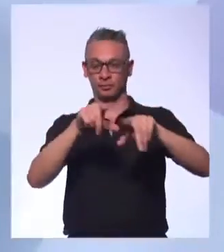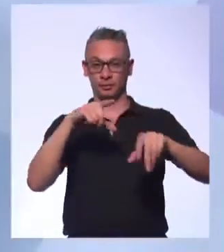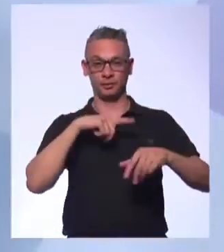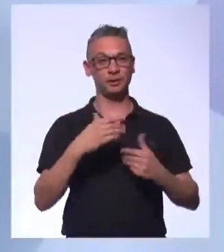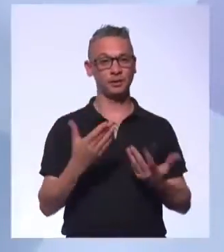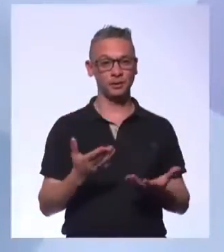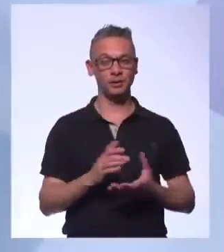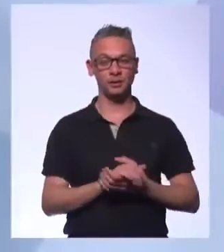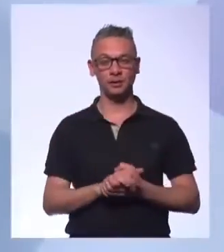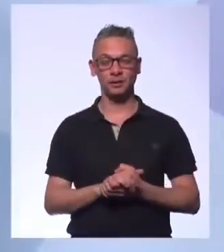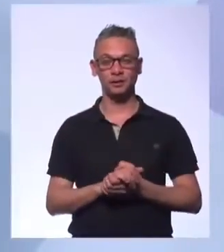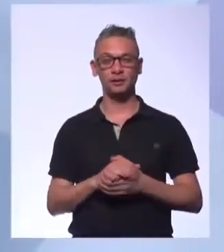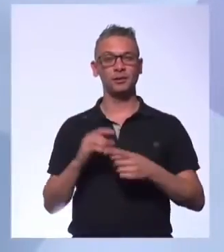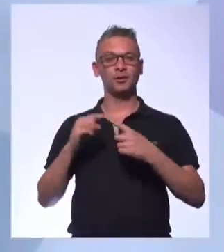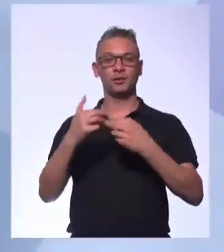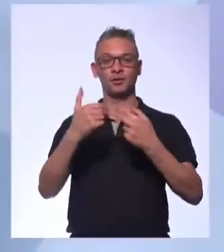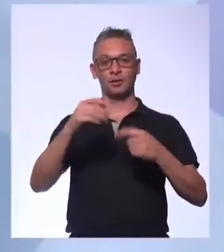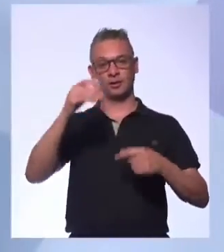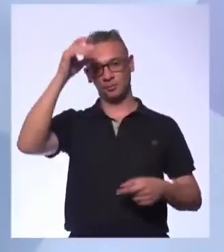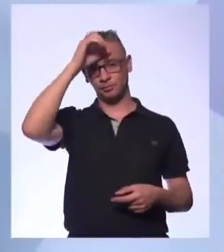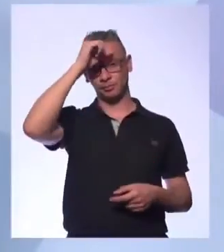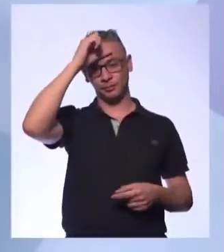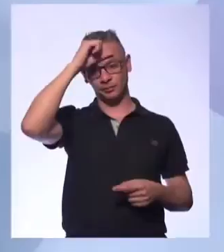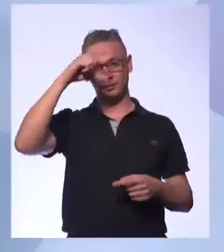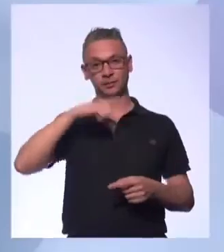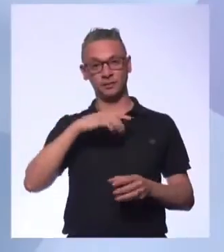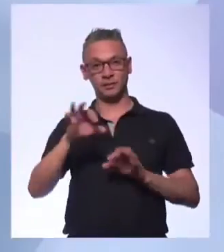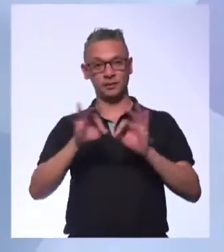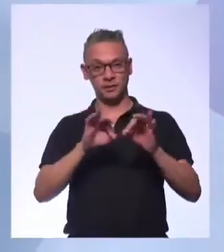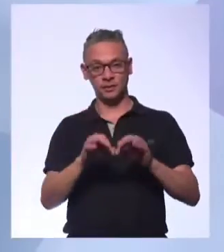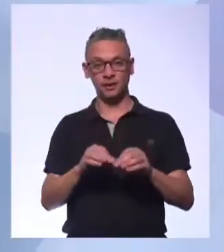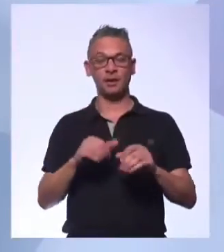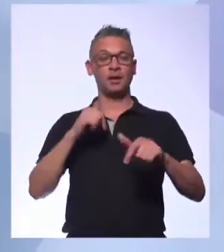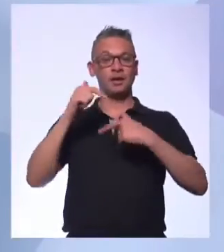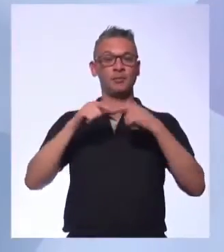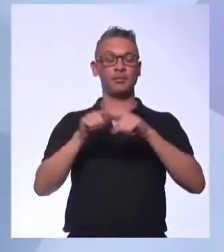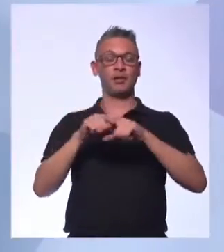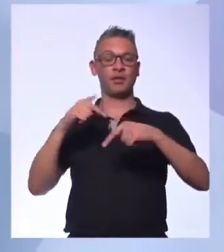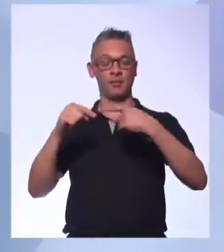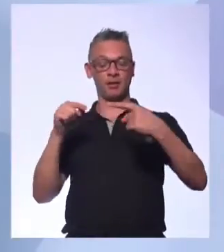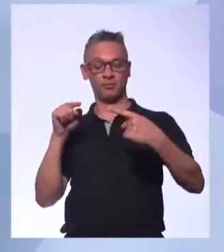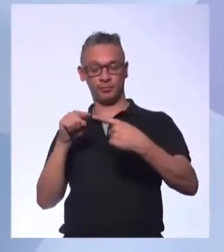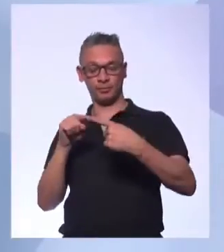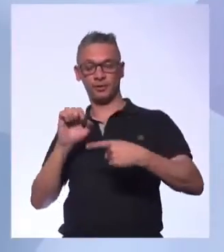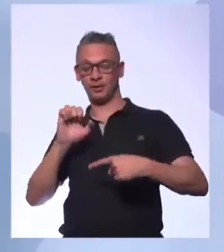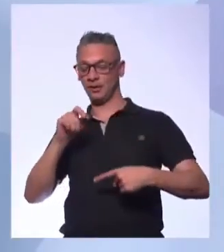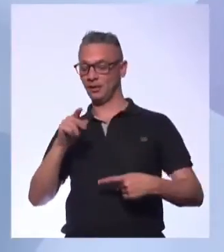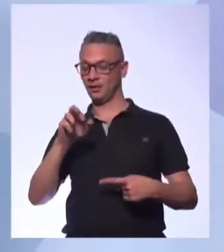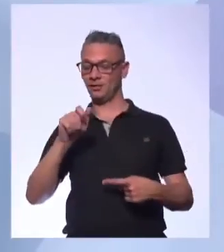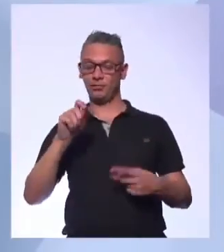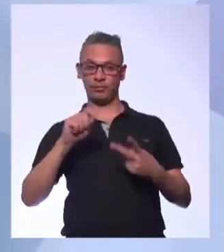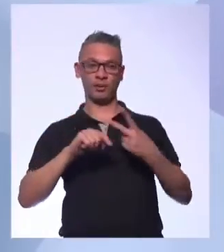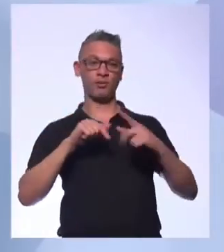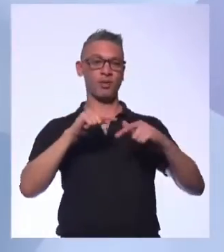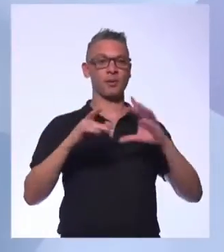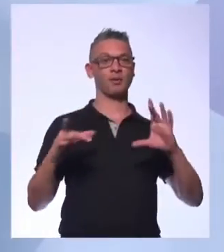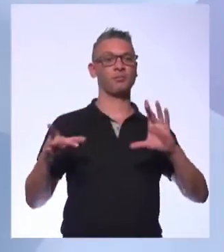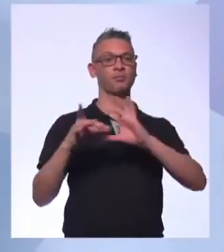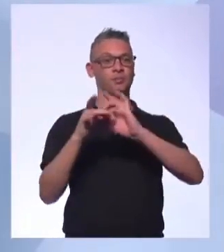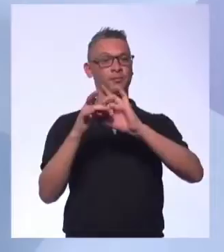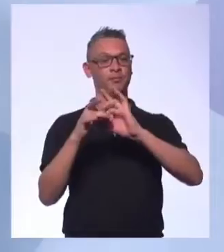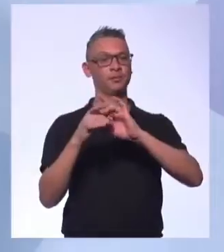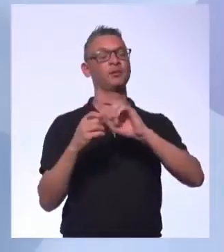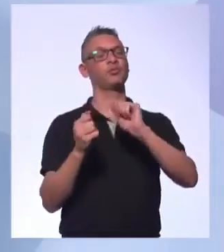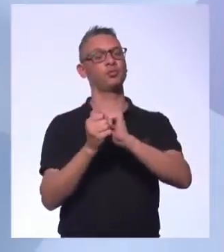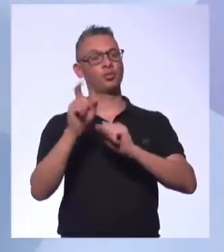A gente tá desenvolvendo aquilo que a gente sabe. Aprendendo, né? A tá aprendendo. Por isso que emprego e trabalho é indesassociado. Ele tá conjunto. Ele corre